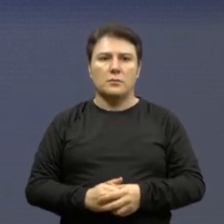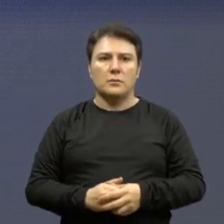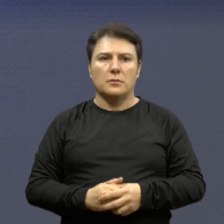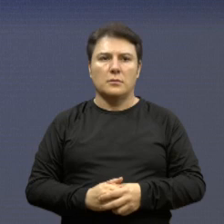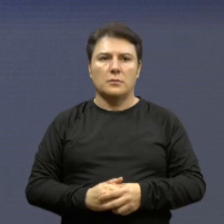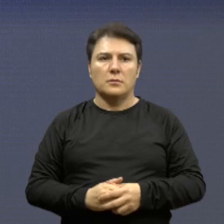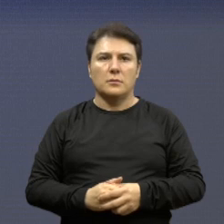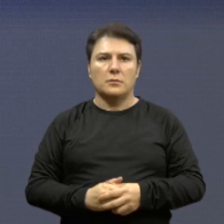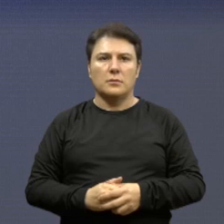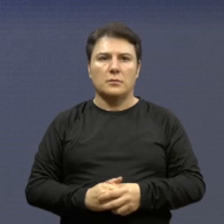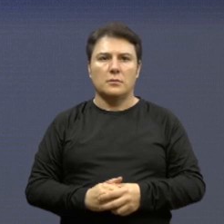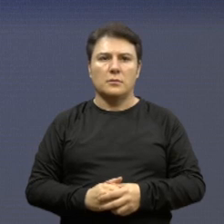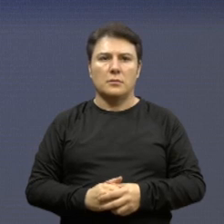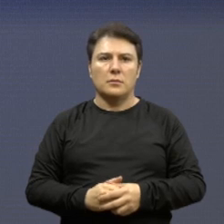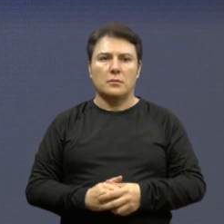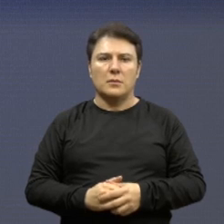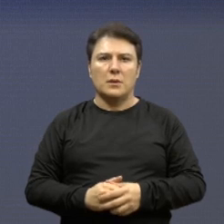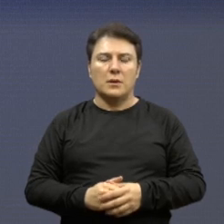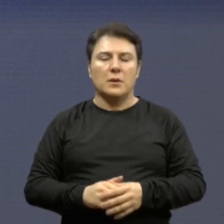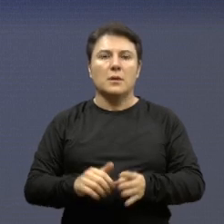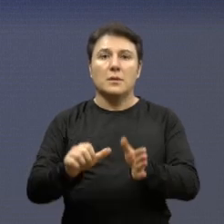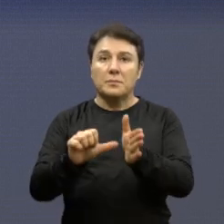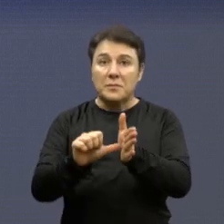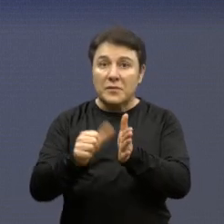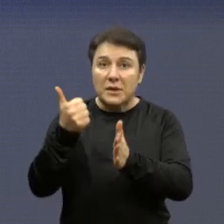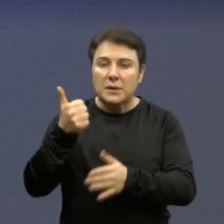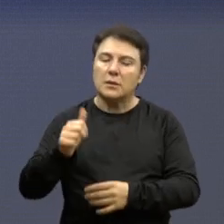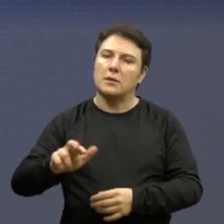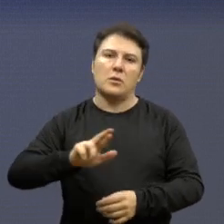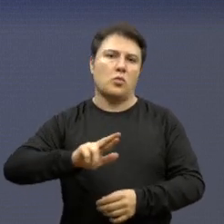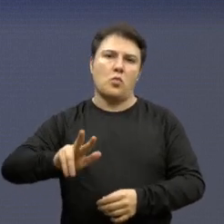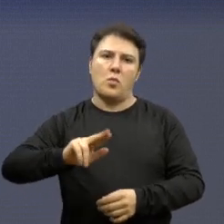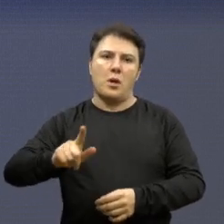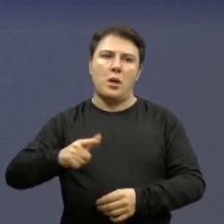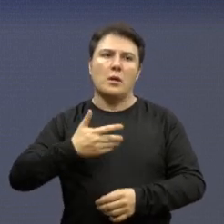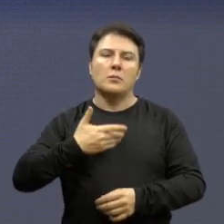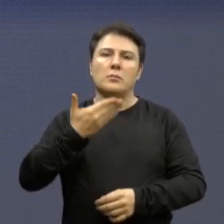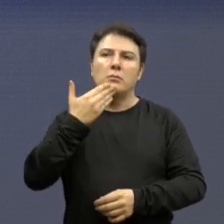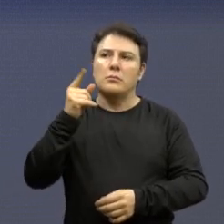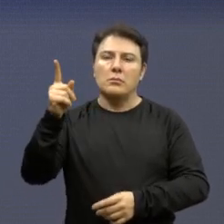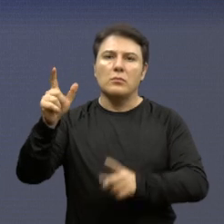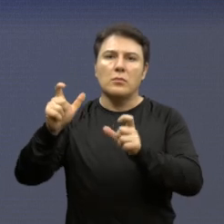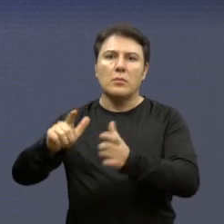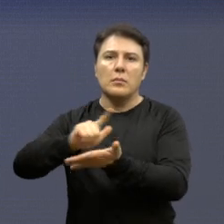Não, não é a primeira vez, Marques. Não é a primeira vez que a gente pede para fazer limpeza nesse local.